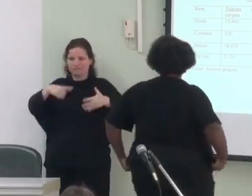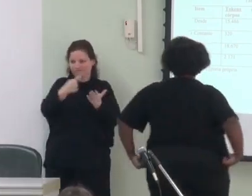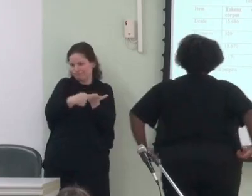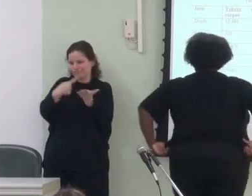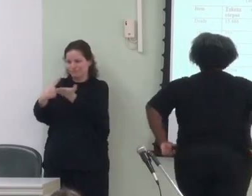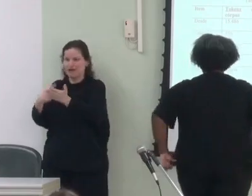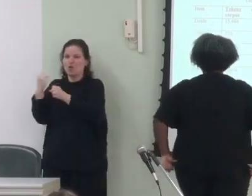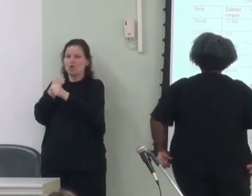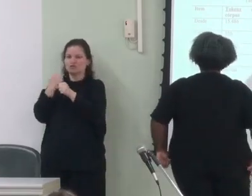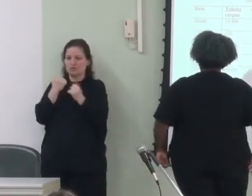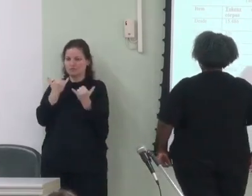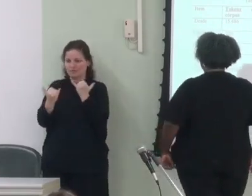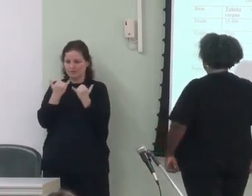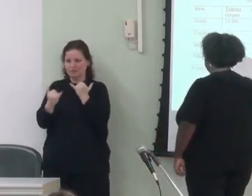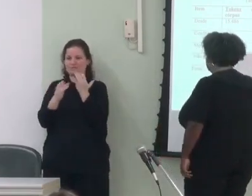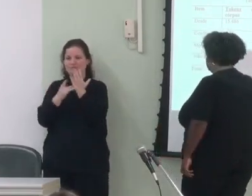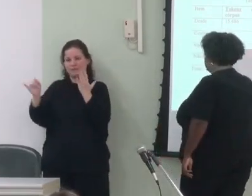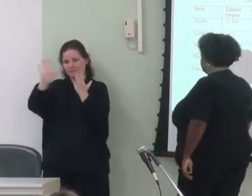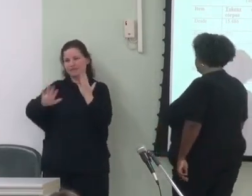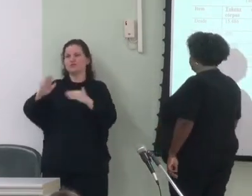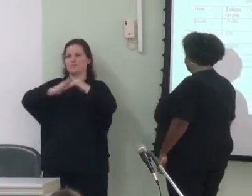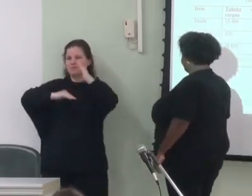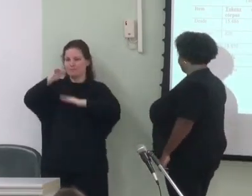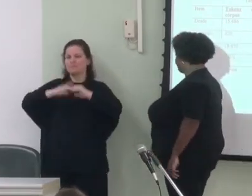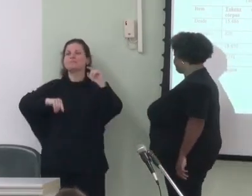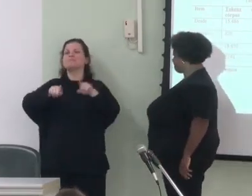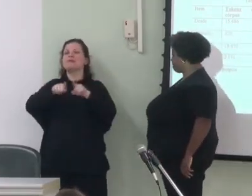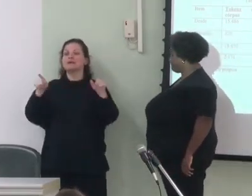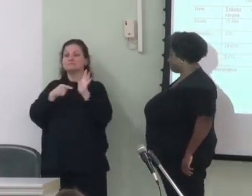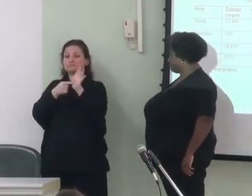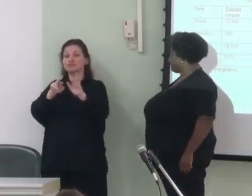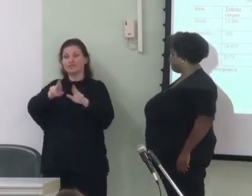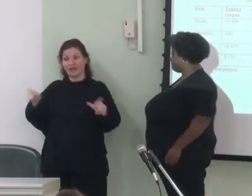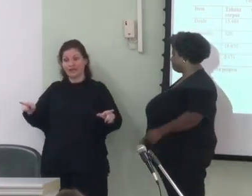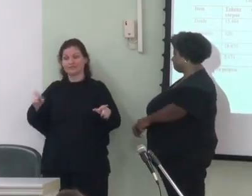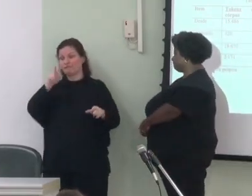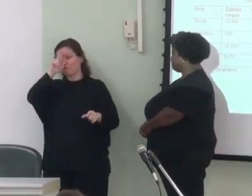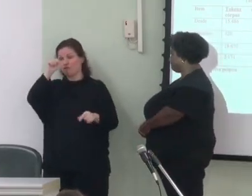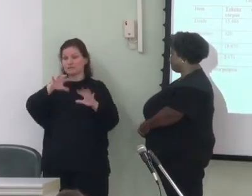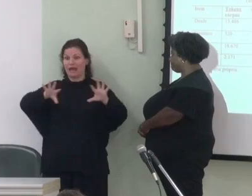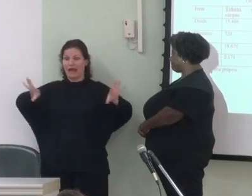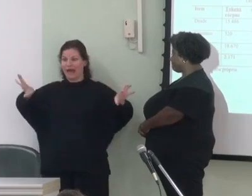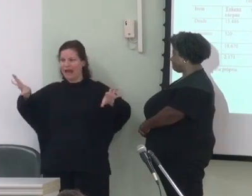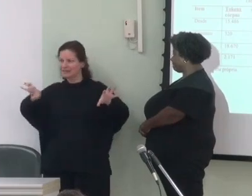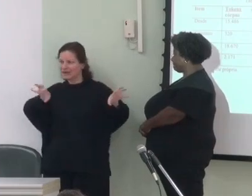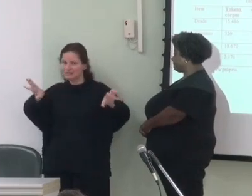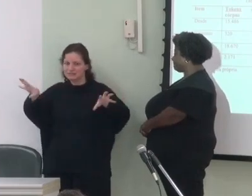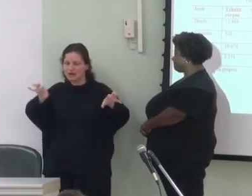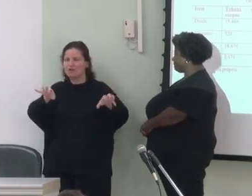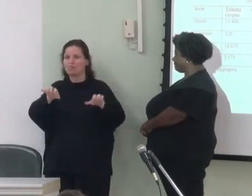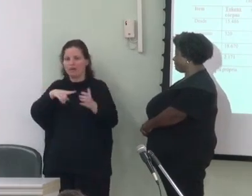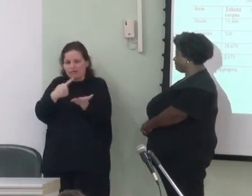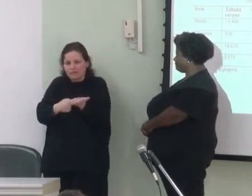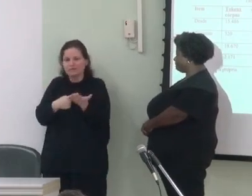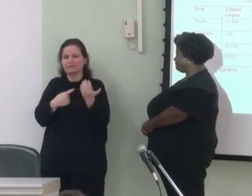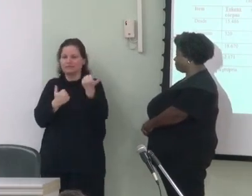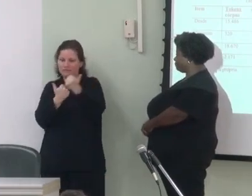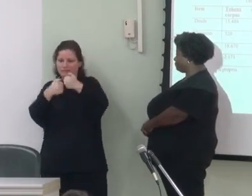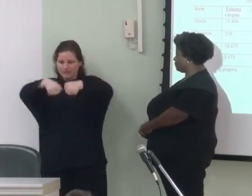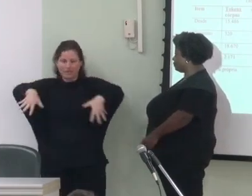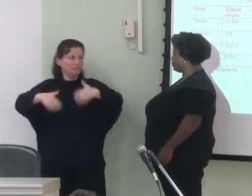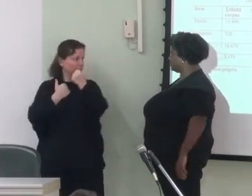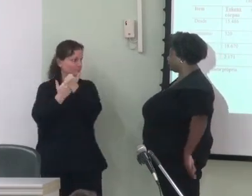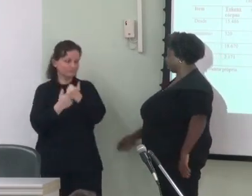construções similares semânticas e pragmaticamente mas que revelam diferenças na força de atração para instanciar o subesquema